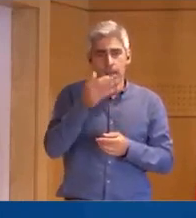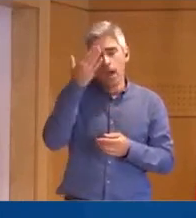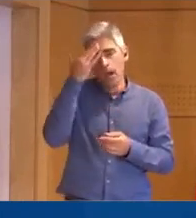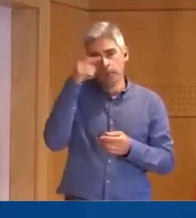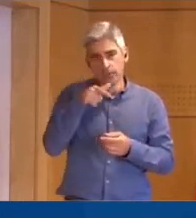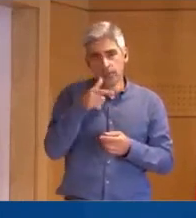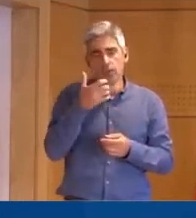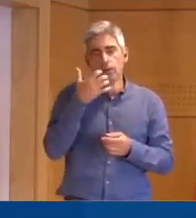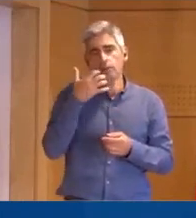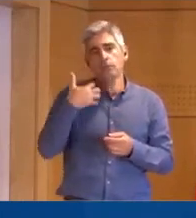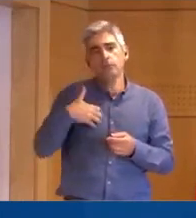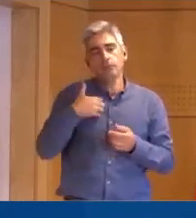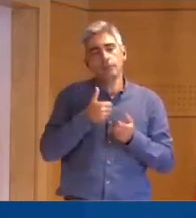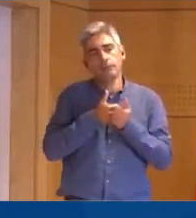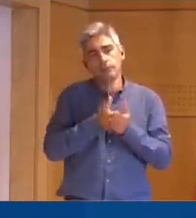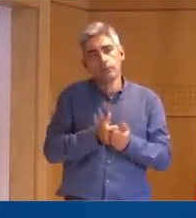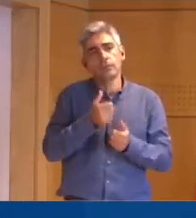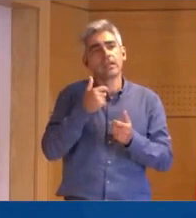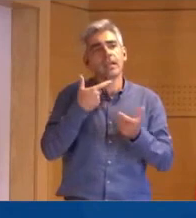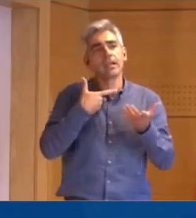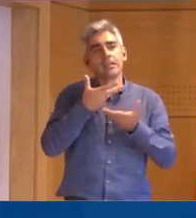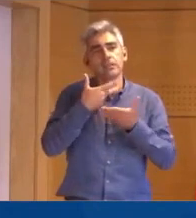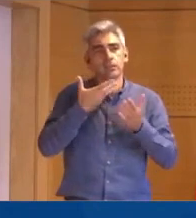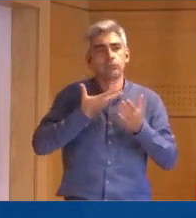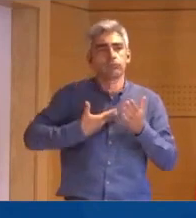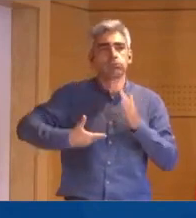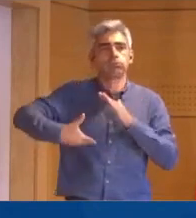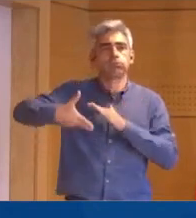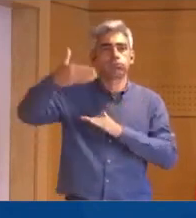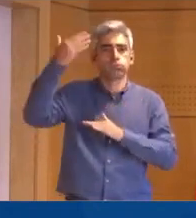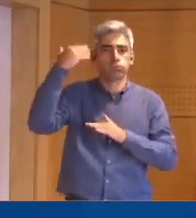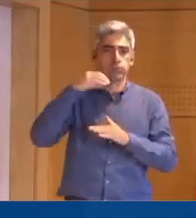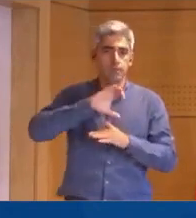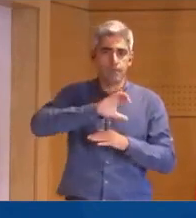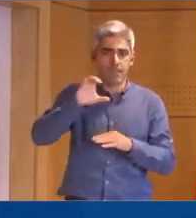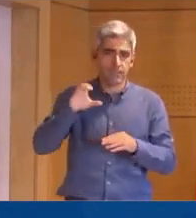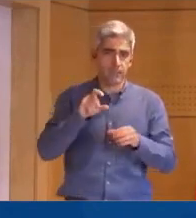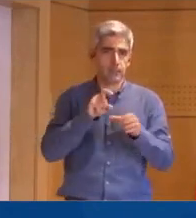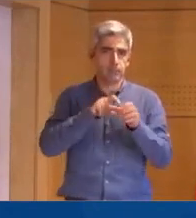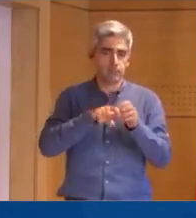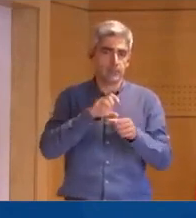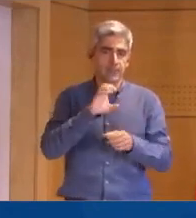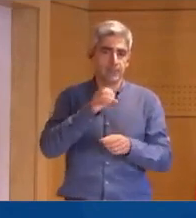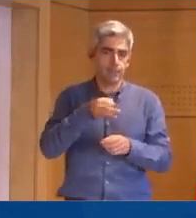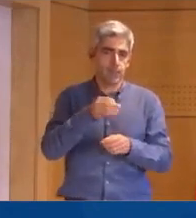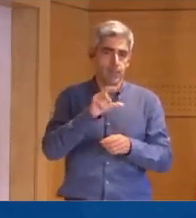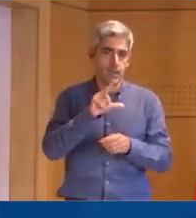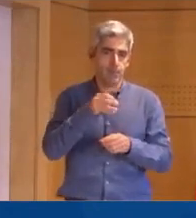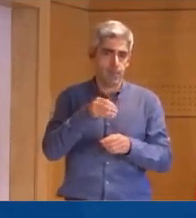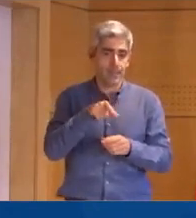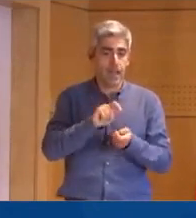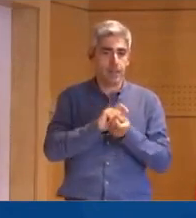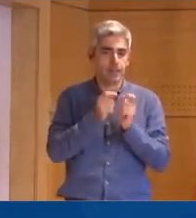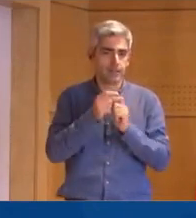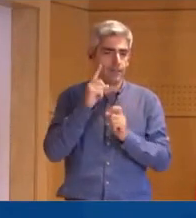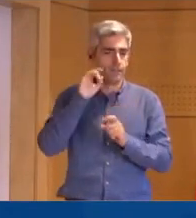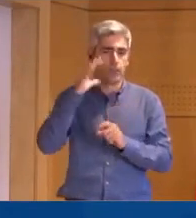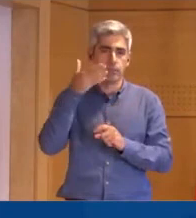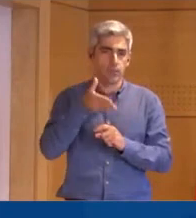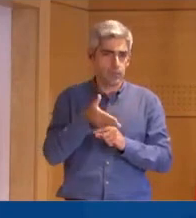além de honrar as relações históricas com os países da Cplp, esta alteração é absolutamente